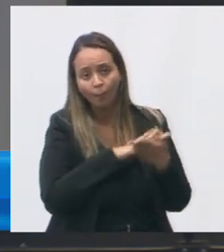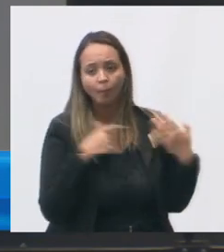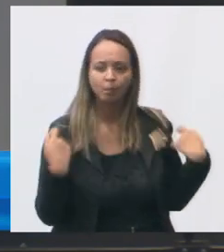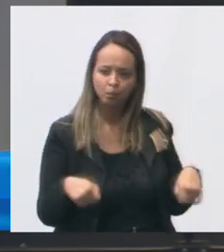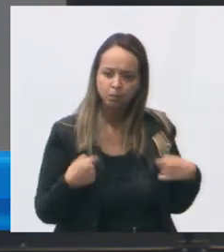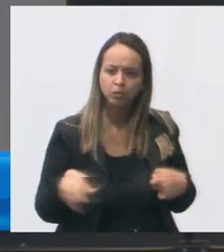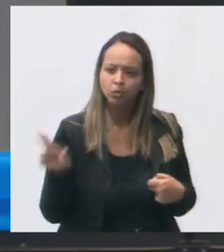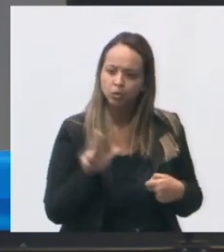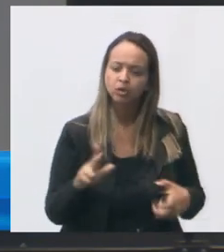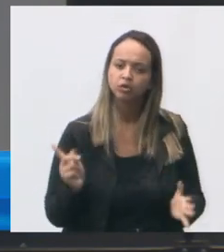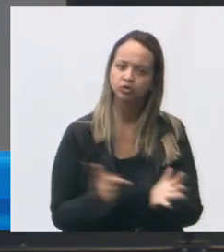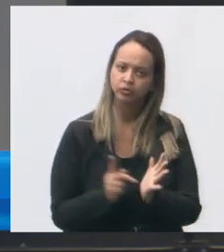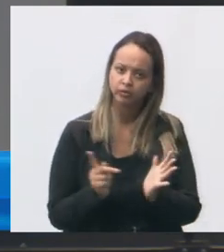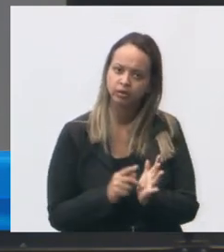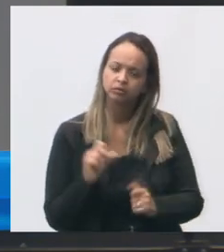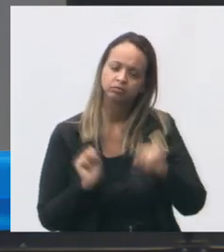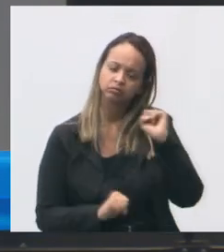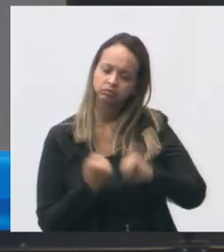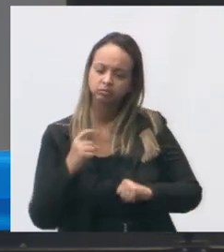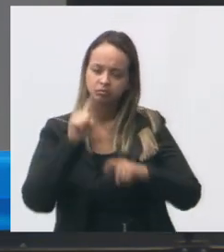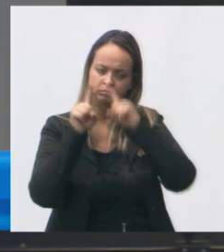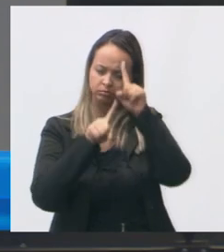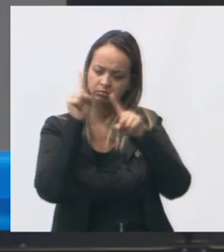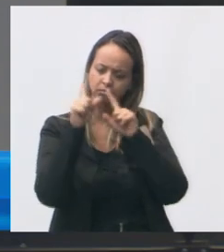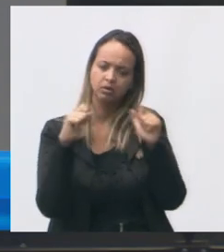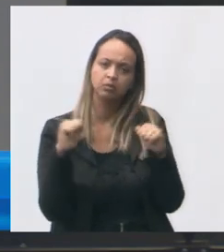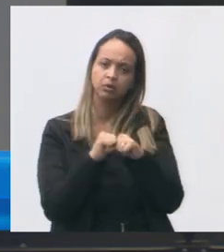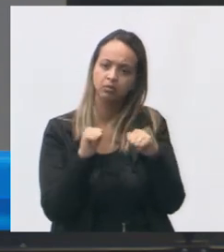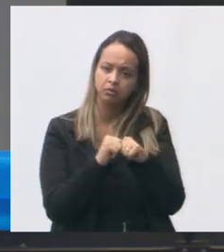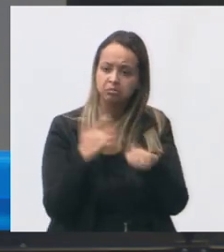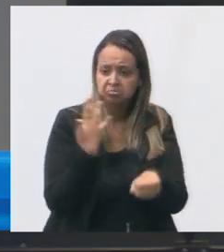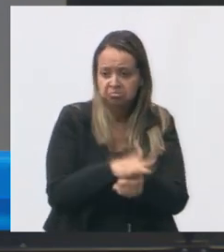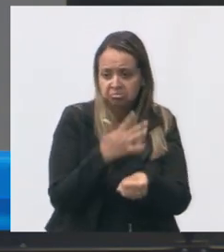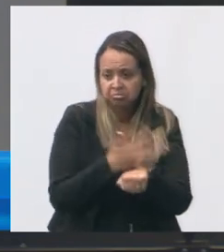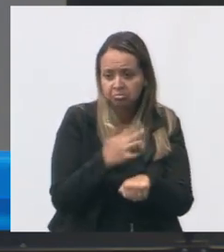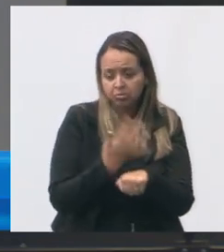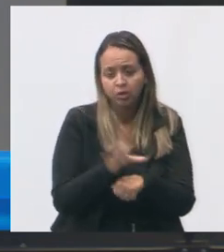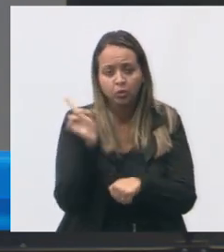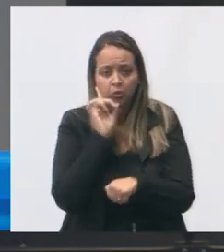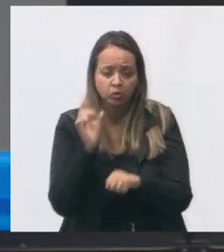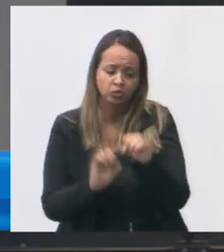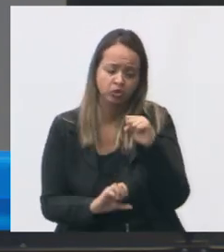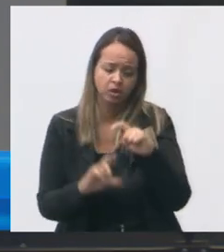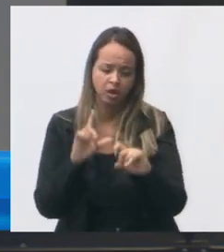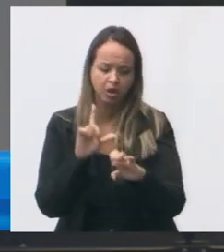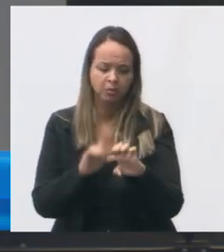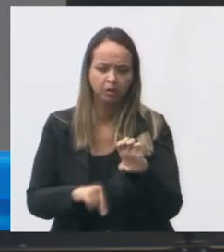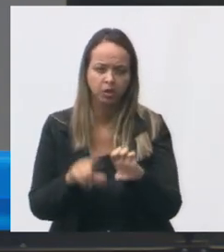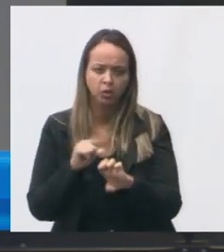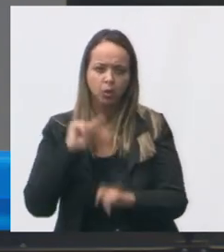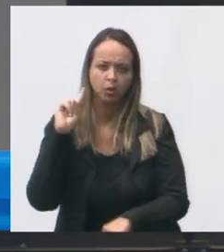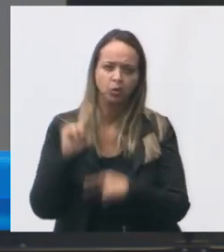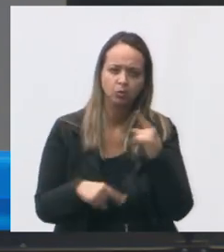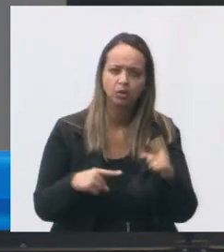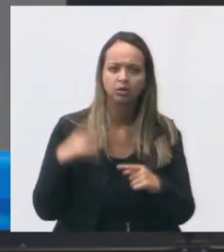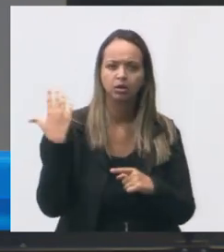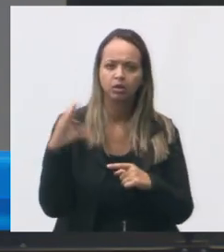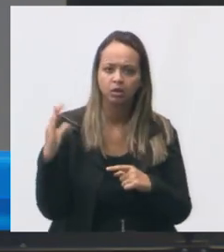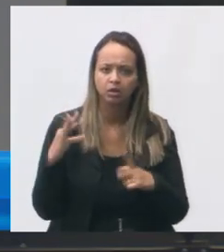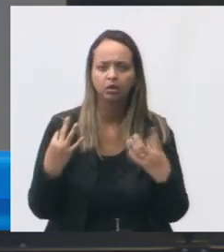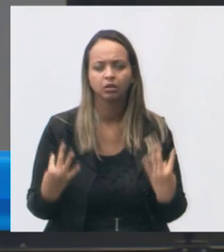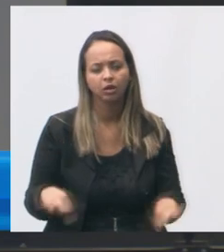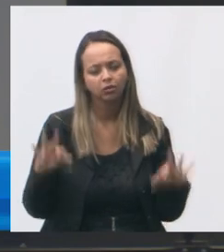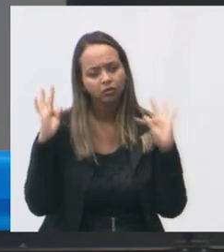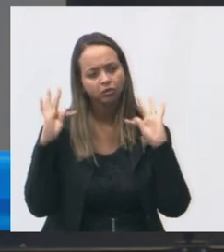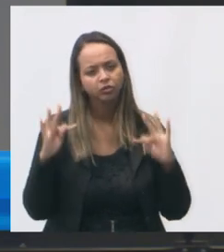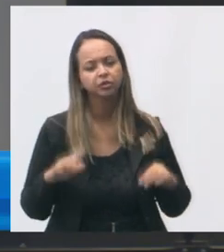a fábrica de ideias para atividades de empreendedorismo de inovação de tecnologia hoje